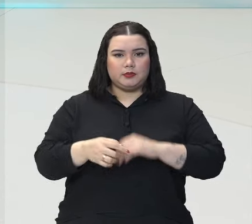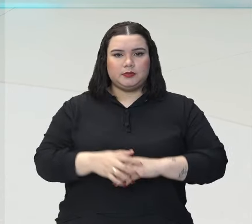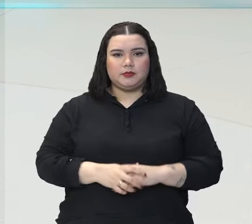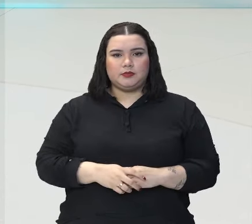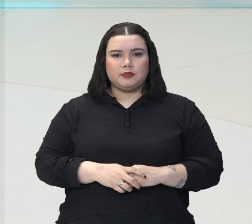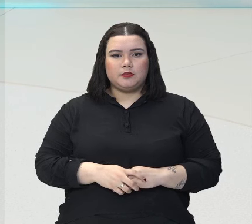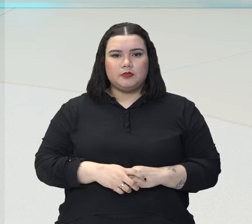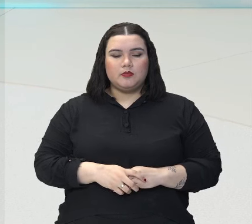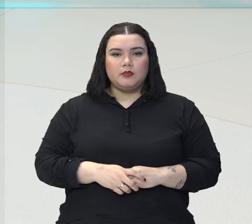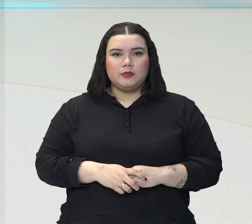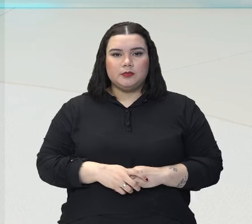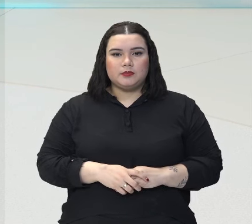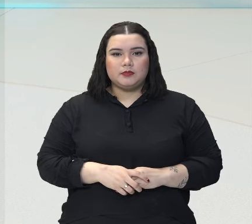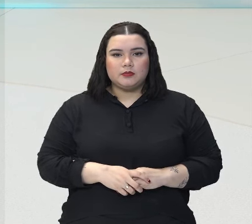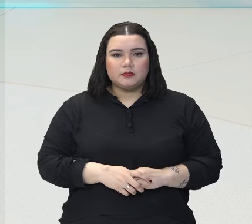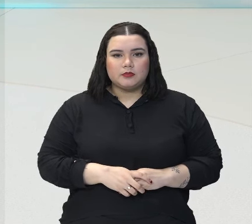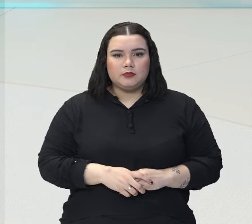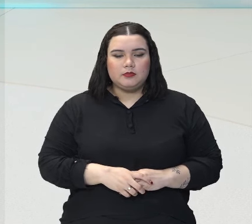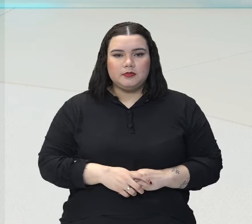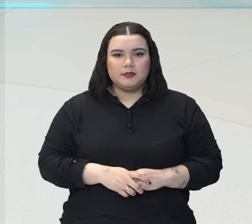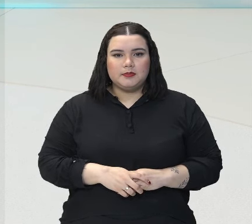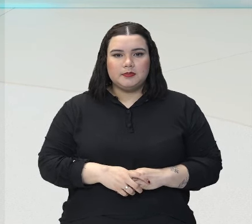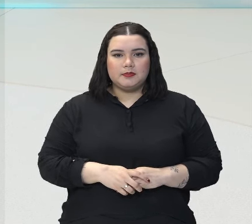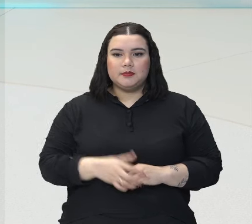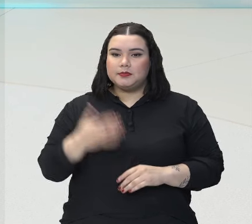Então, vamos ver um exemplo.